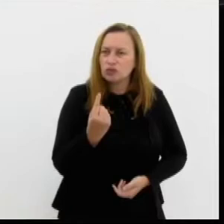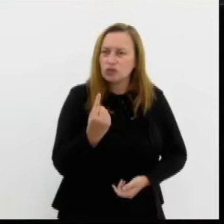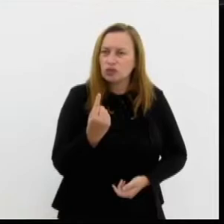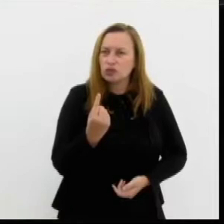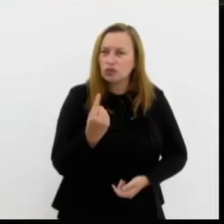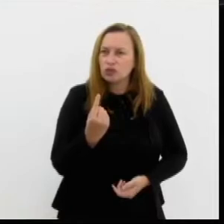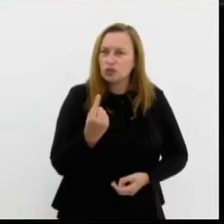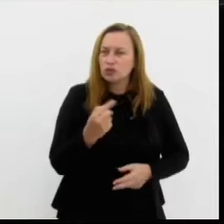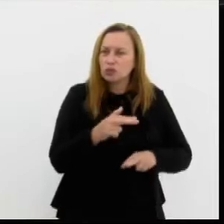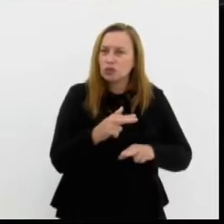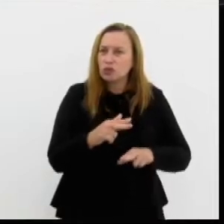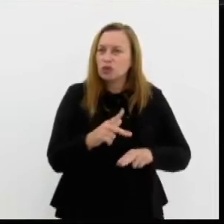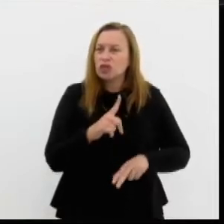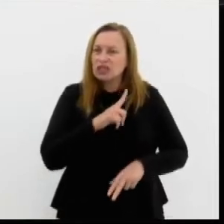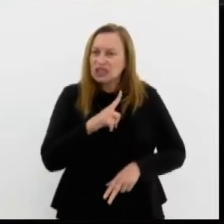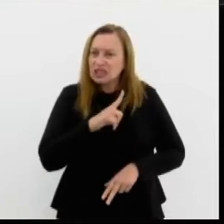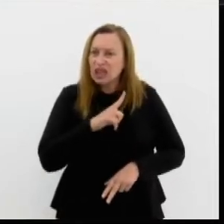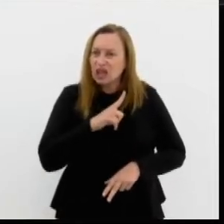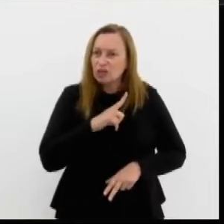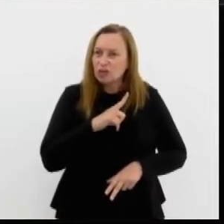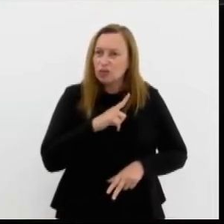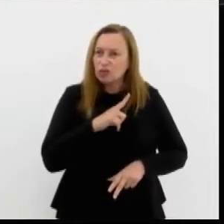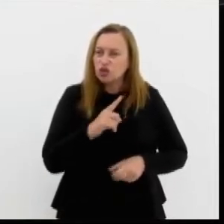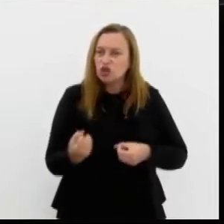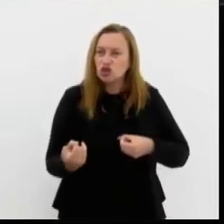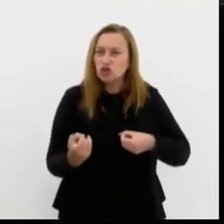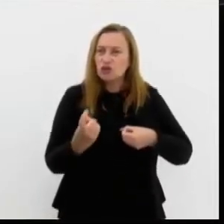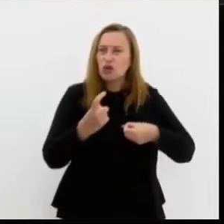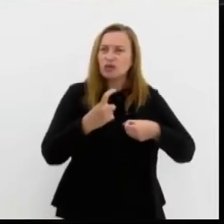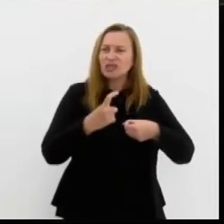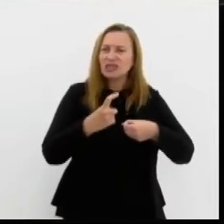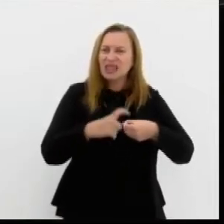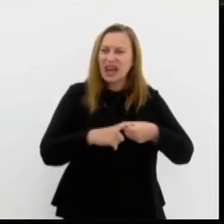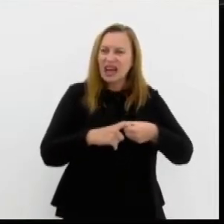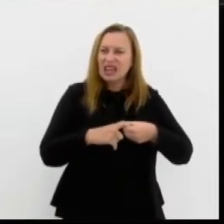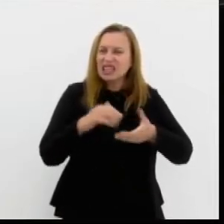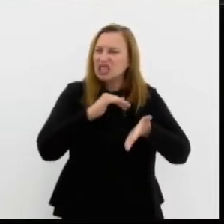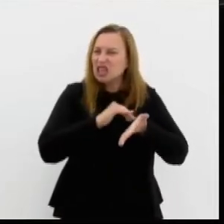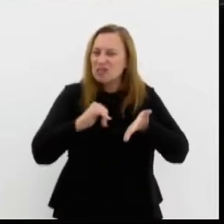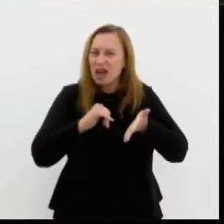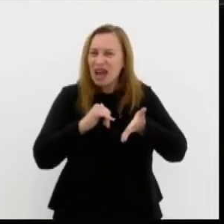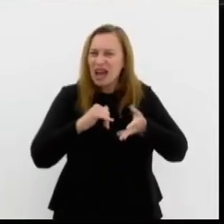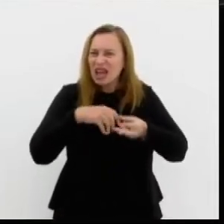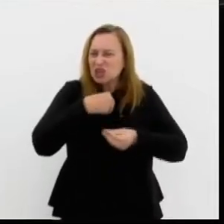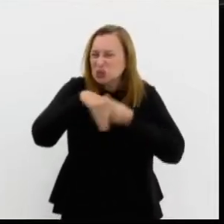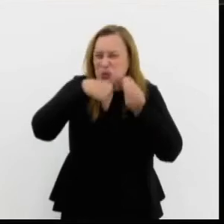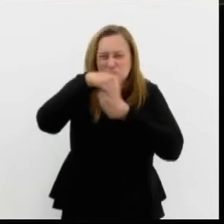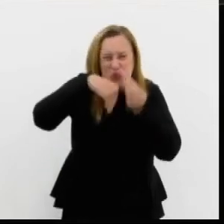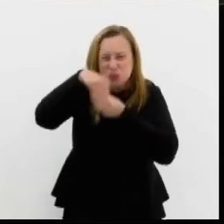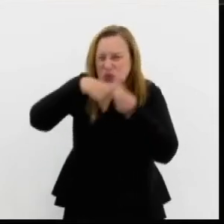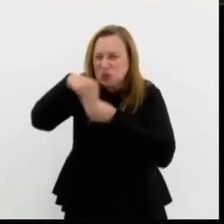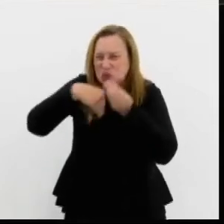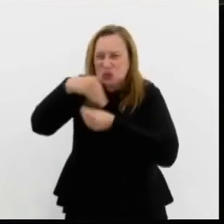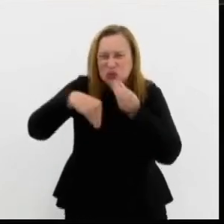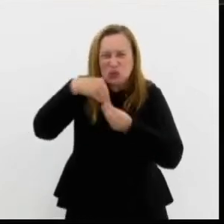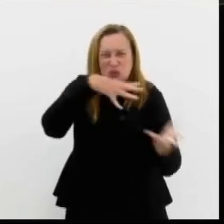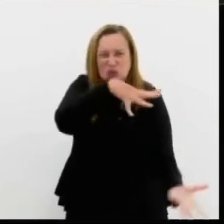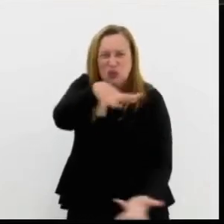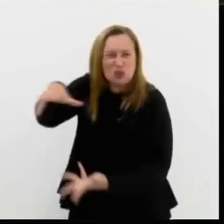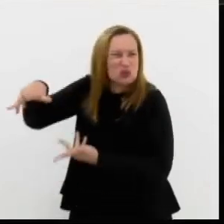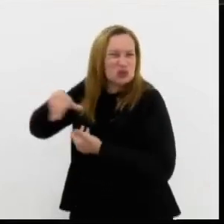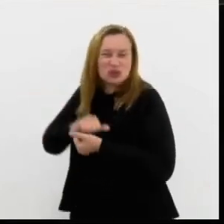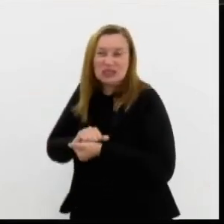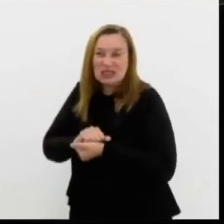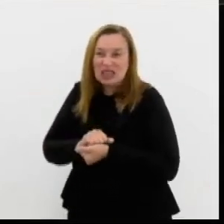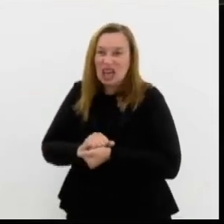de remediar a confusão causada por ele, a confusão internacional. E